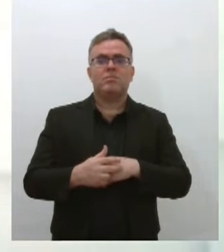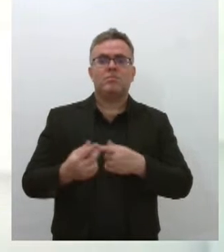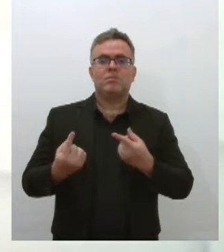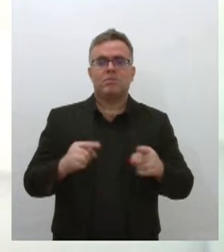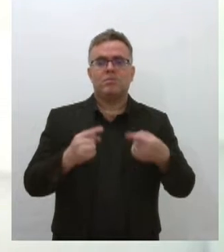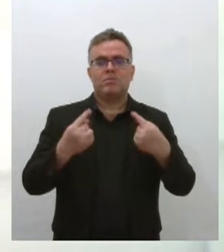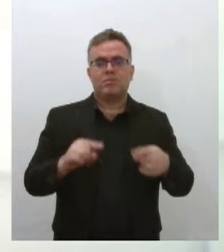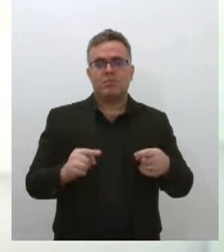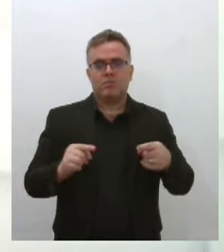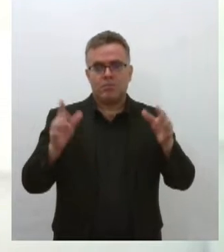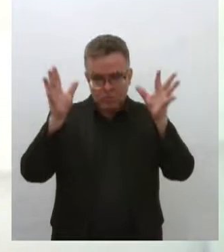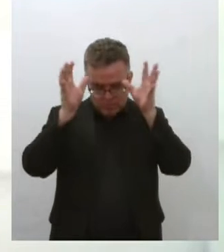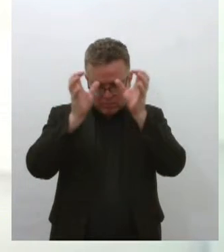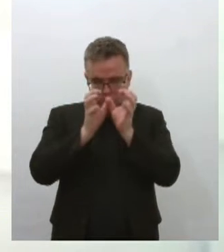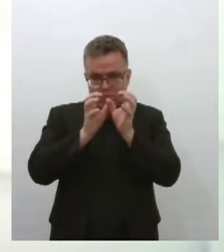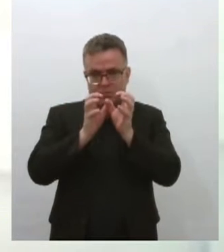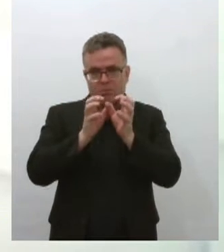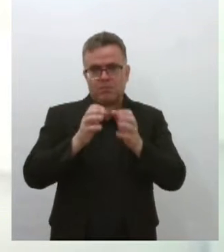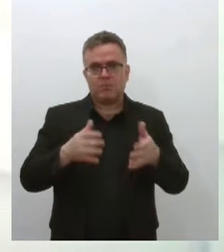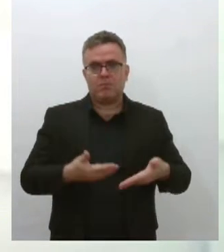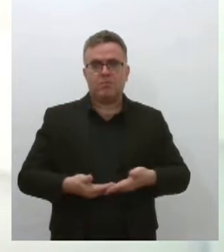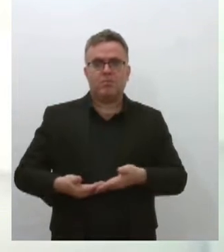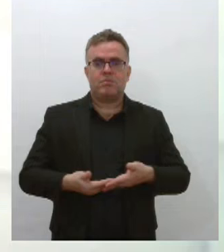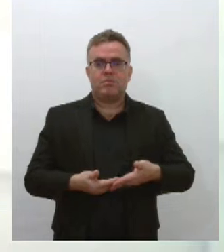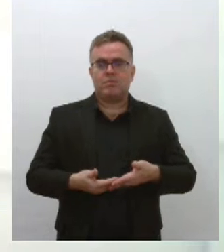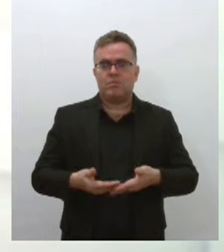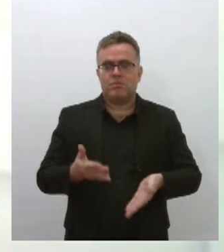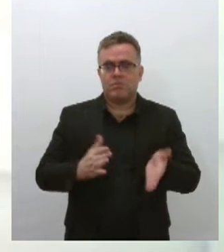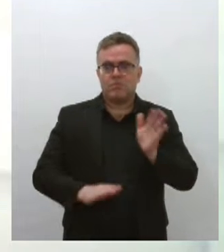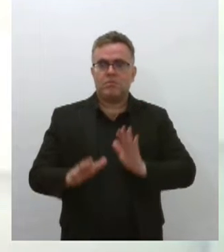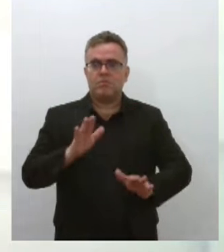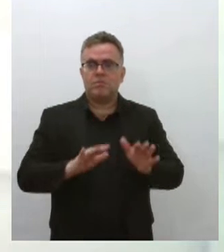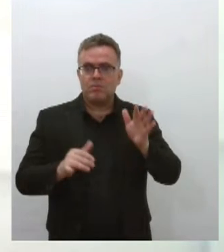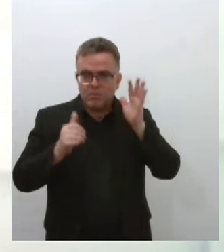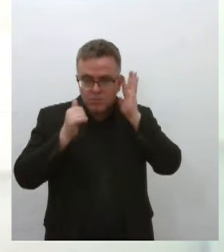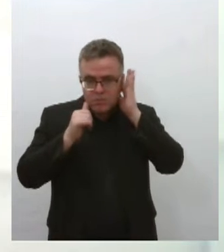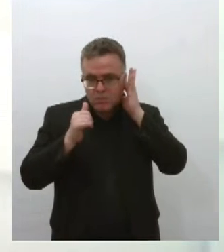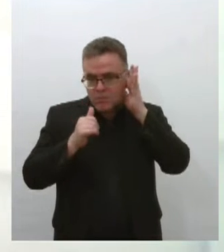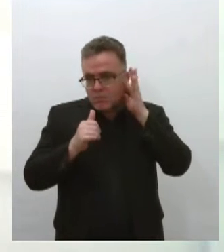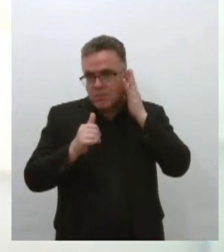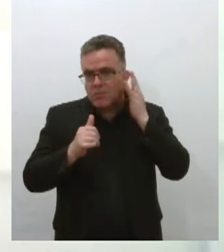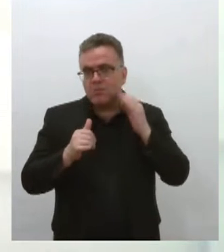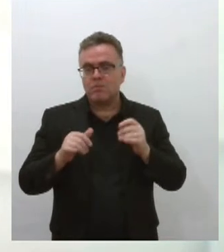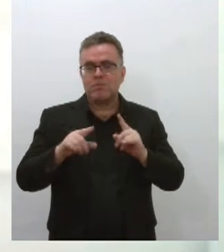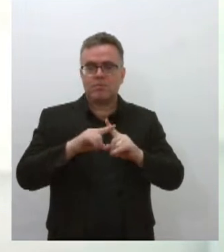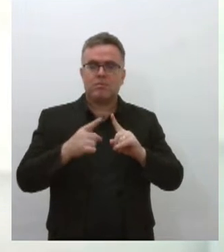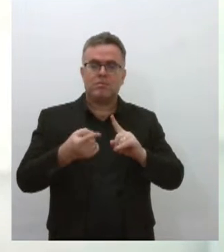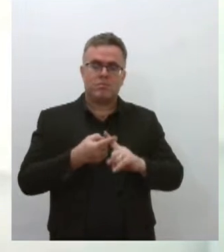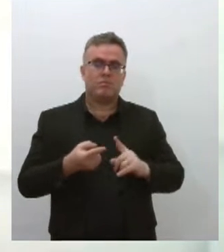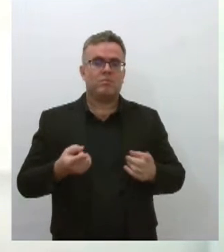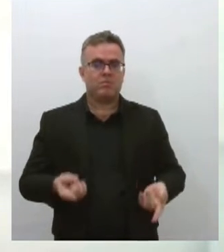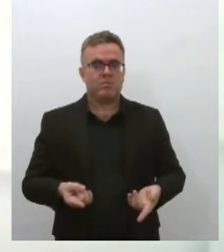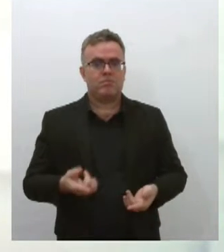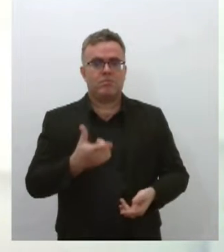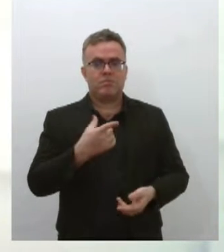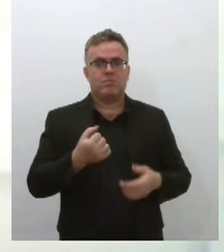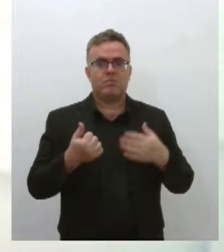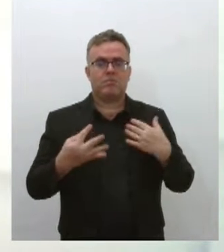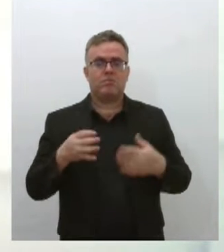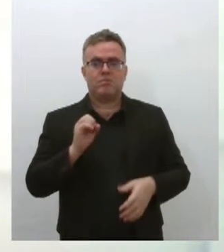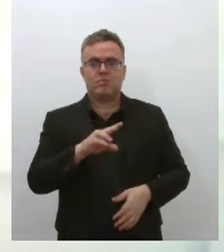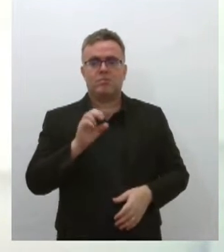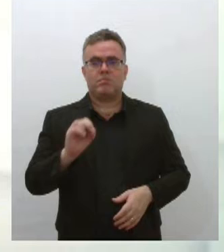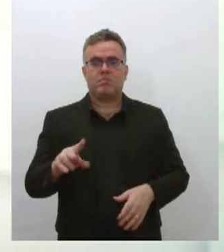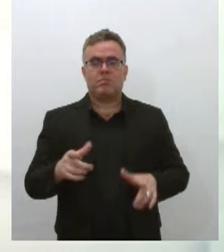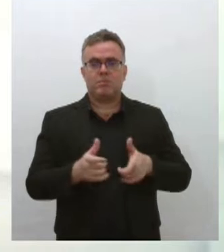principalmente, a gente tem que estar cuidado com as mulheres grávidas. Então, é muito importante. Em 2014, a gente teve uma explosão de